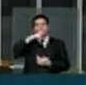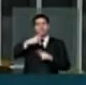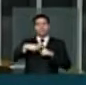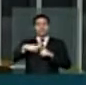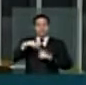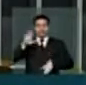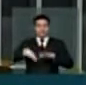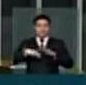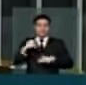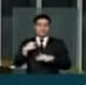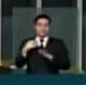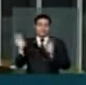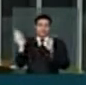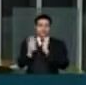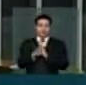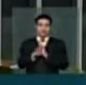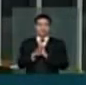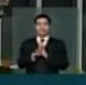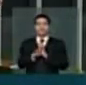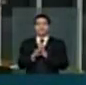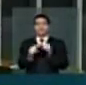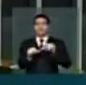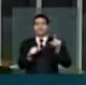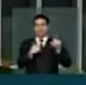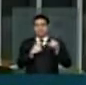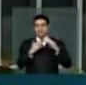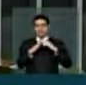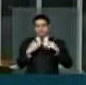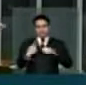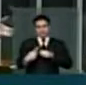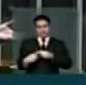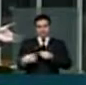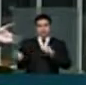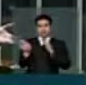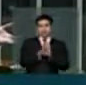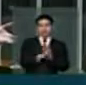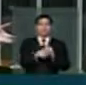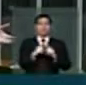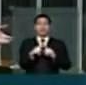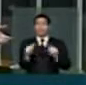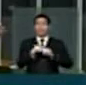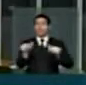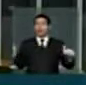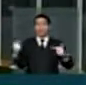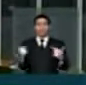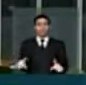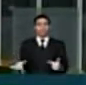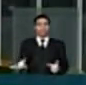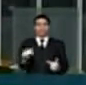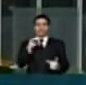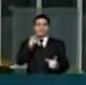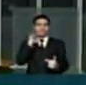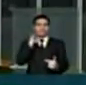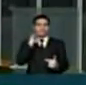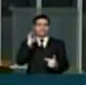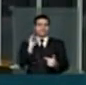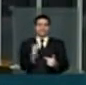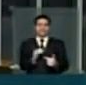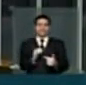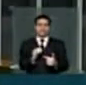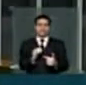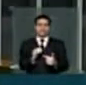eu chegava lá na minha terra e não tinha aquilo que ele tinha me